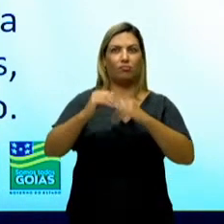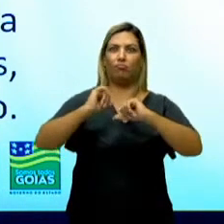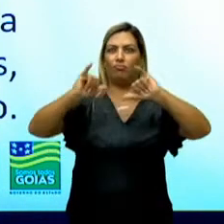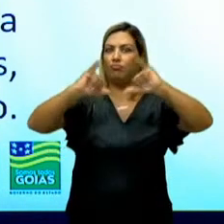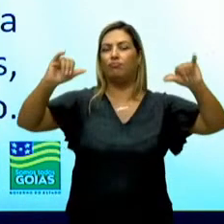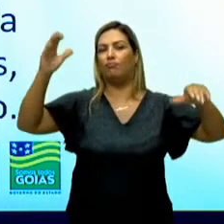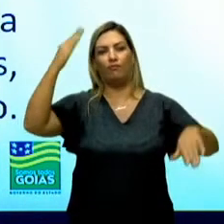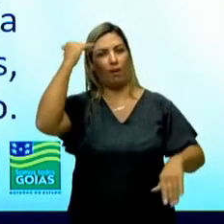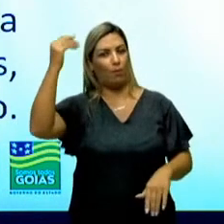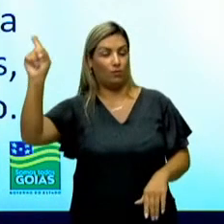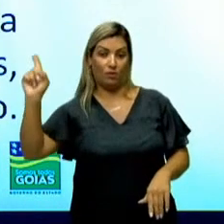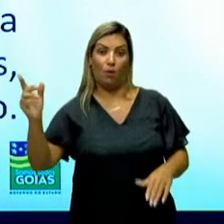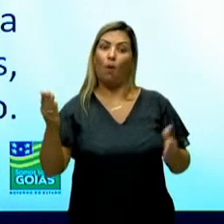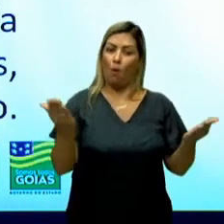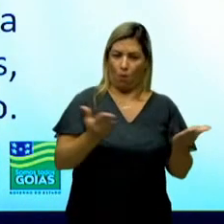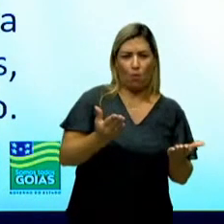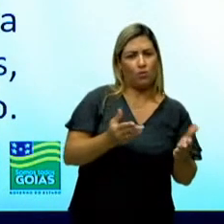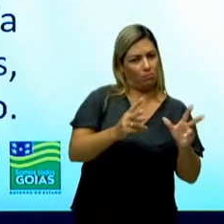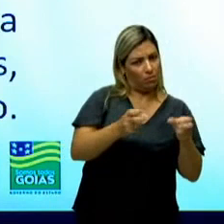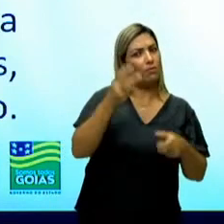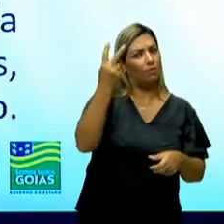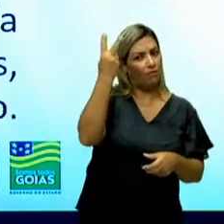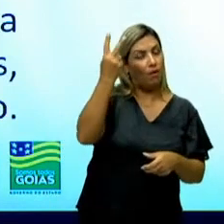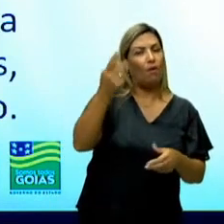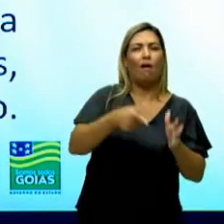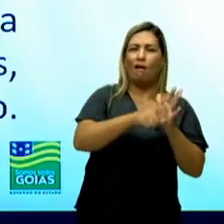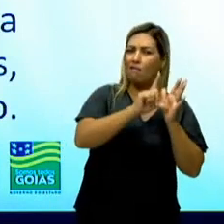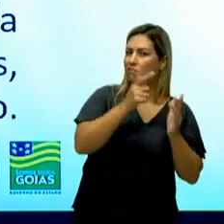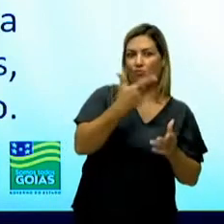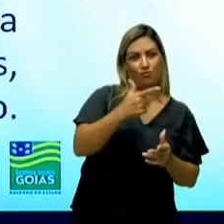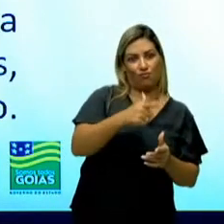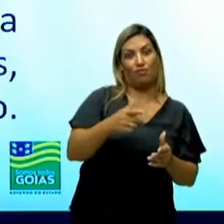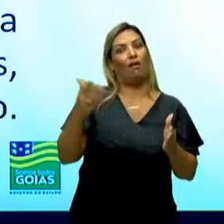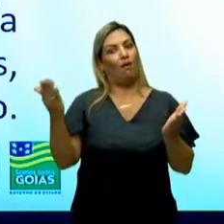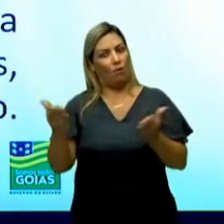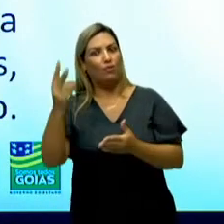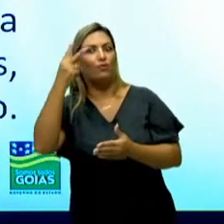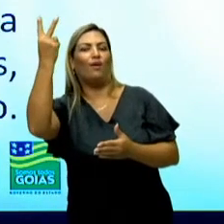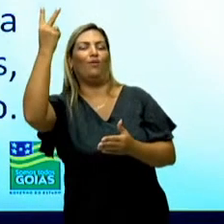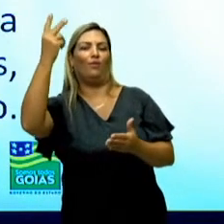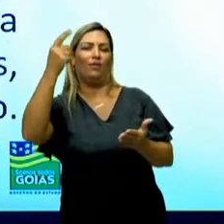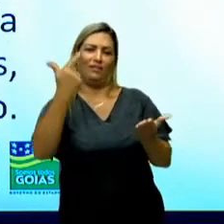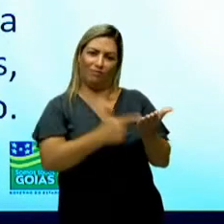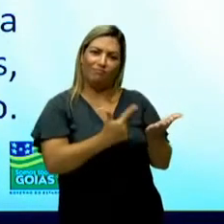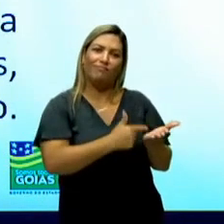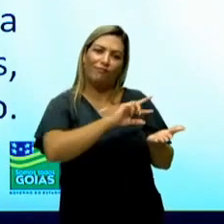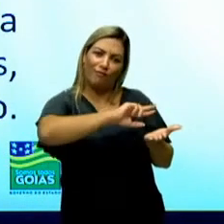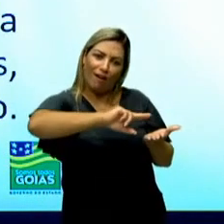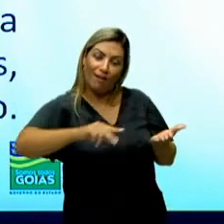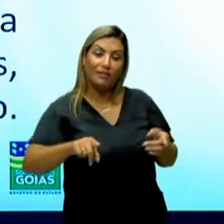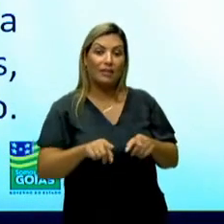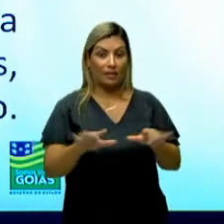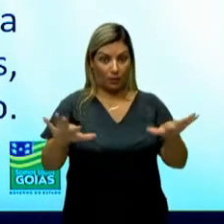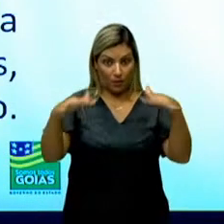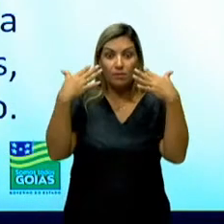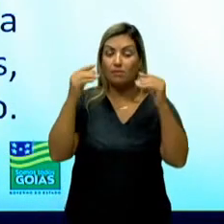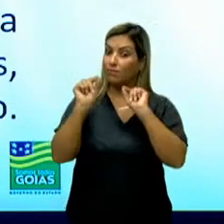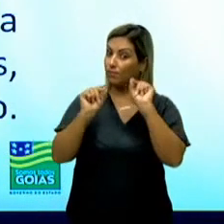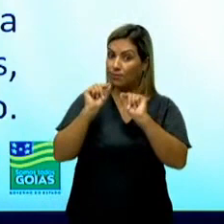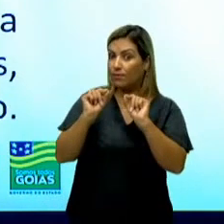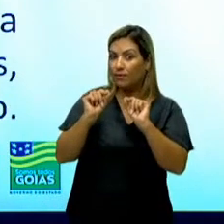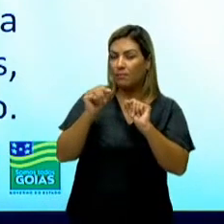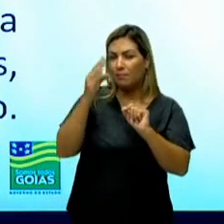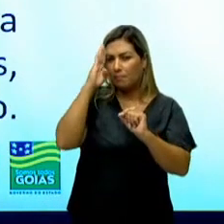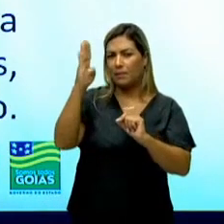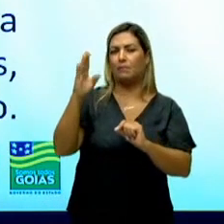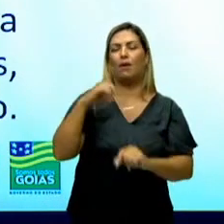perceber o valor, mas na época não tinha tanta repercussão. Ele escreveu várias obras, porém, a que eu chamo a atenção de vocês,